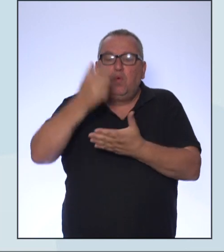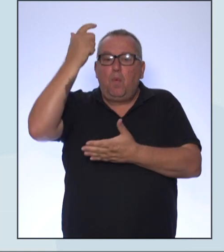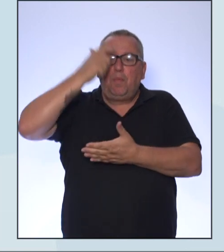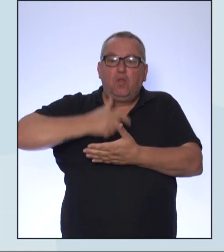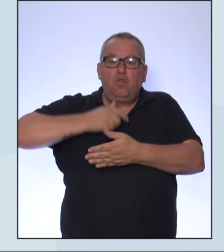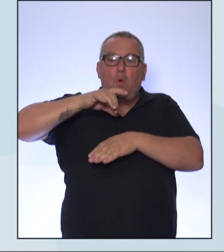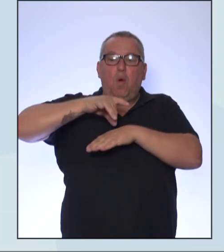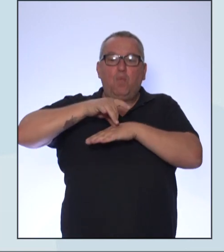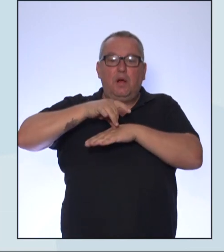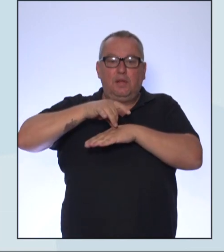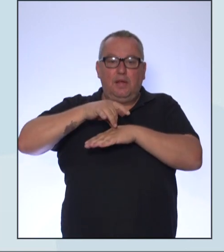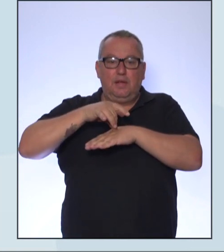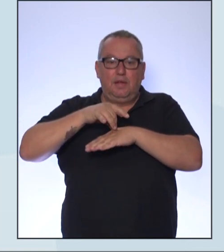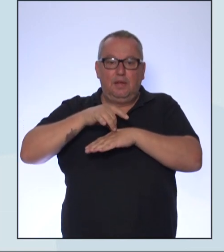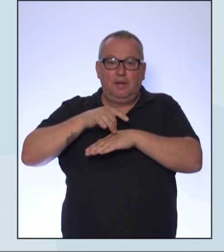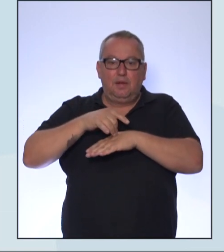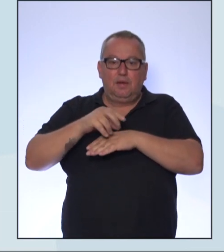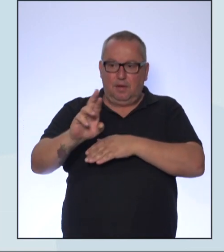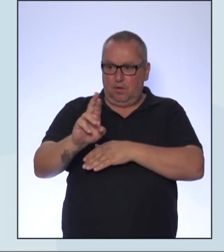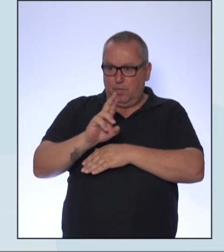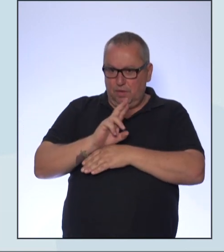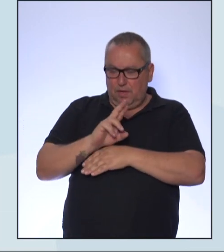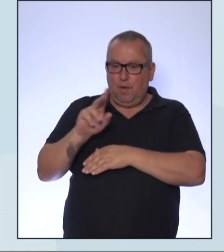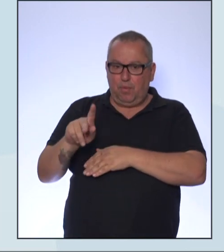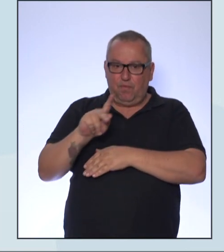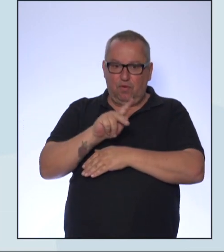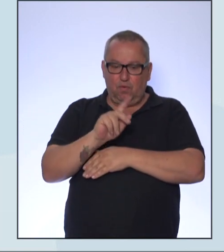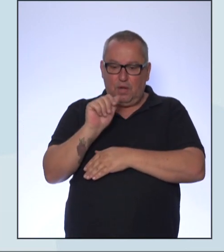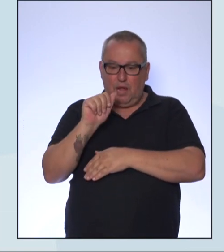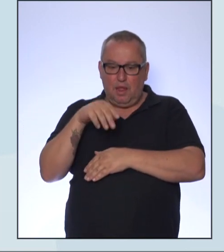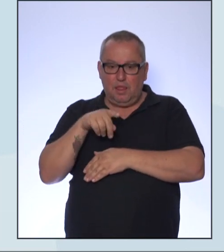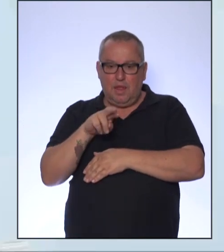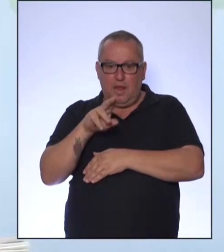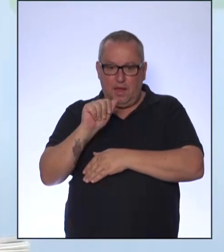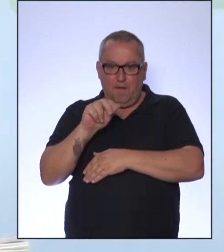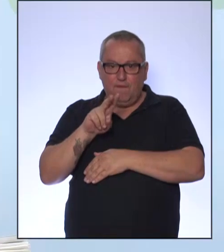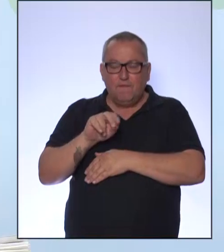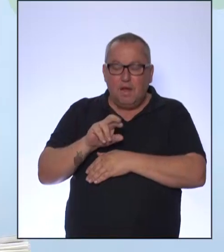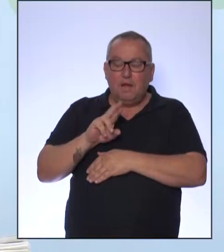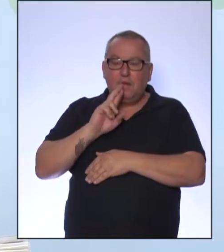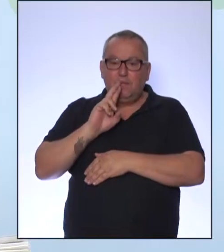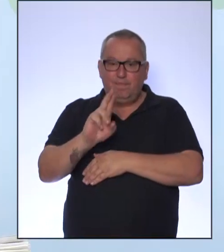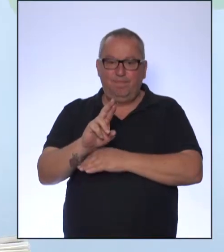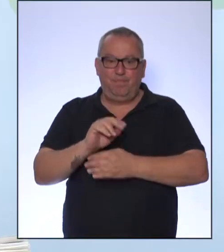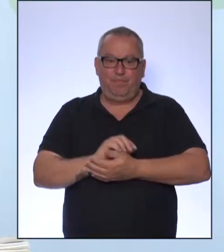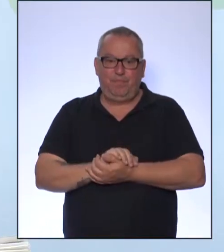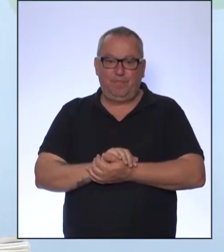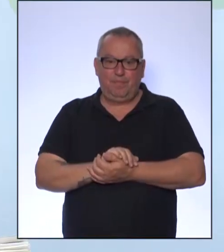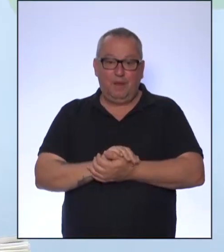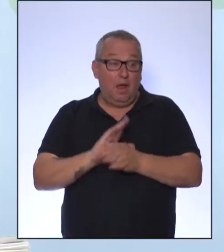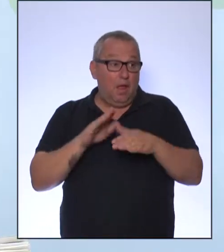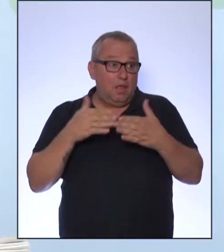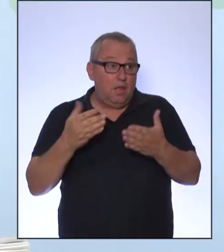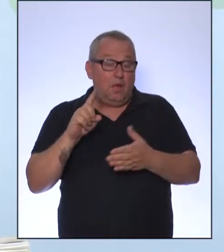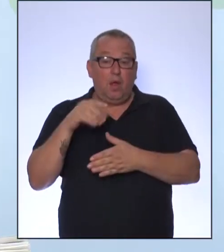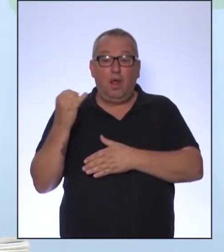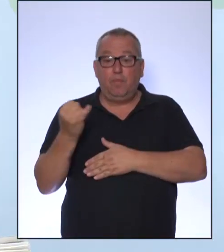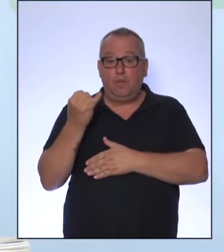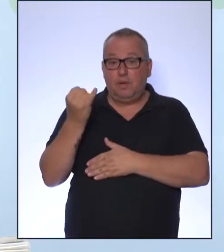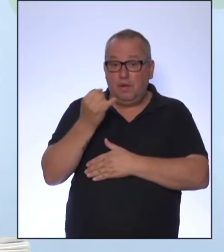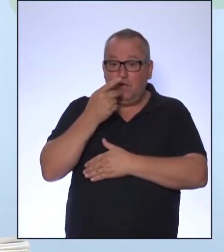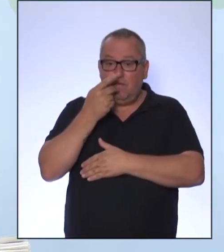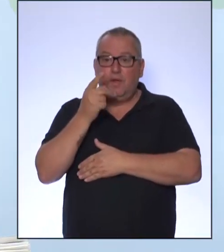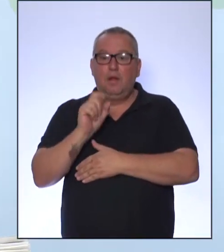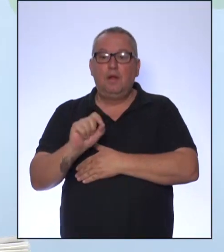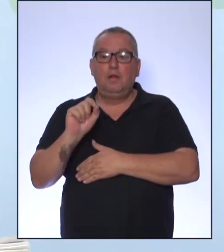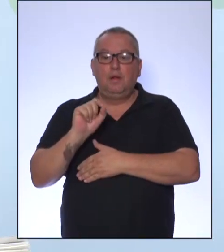humana? Quem vai responder essa questão para a gente é a professora Andréa. Isso. Então, é importante dizer que